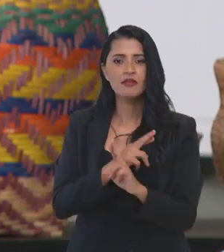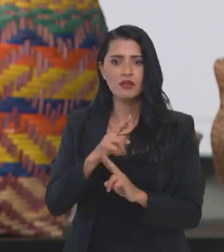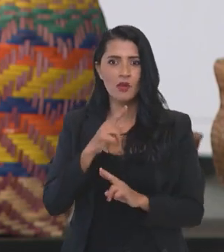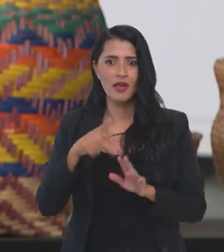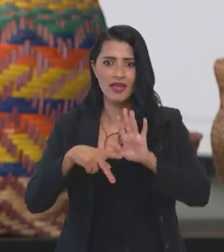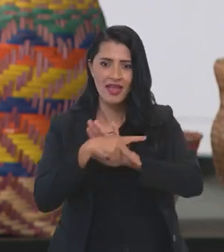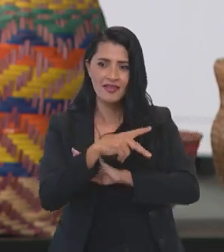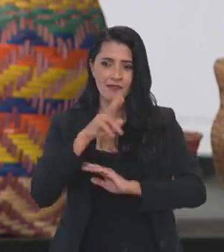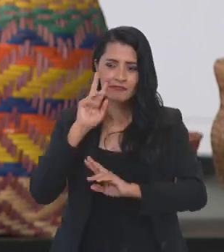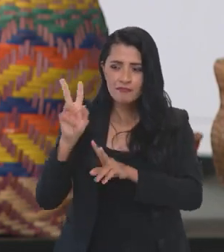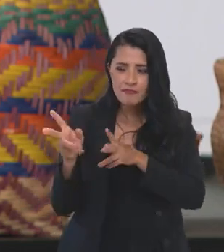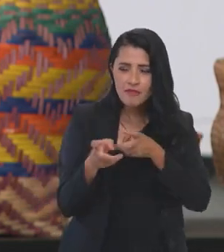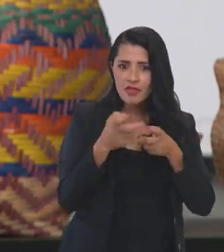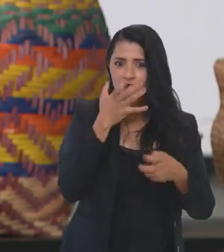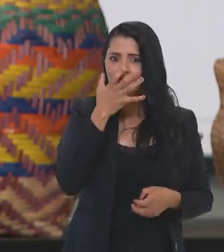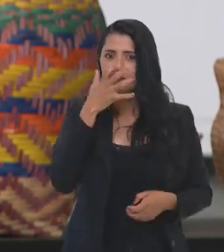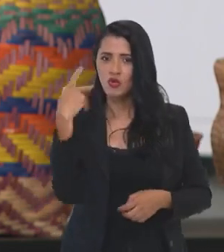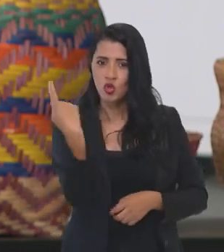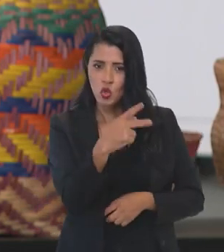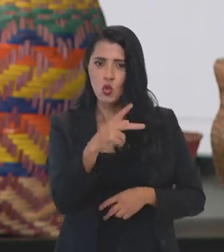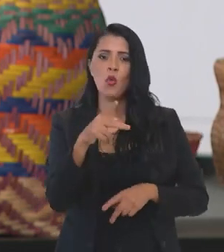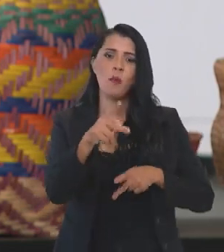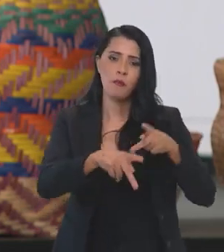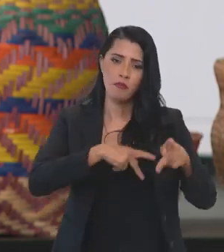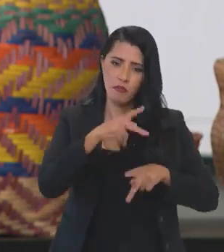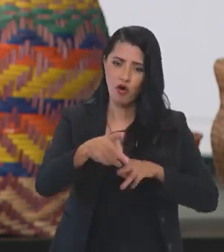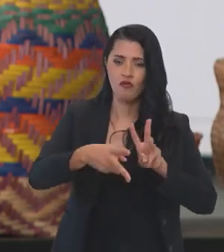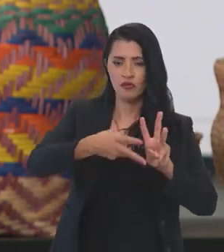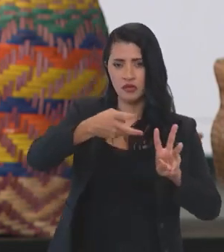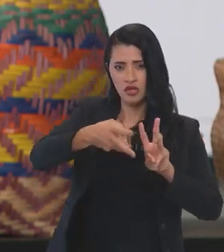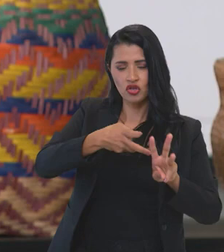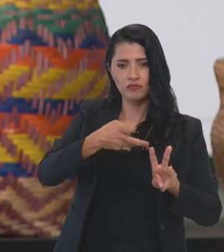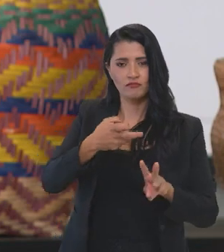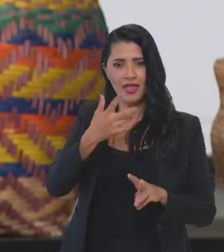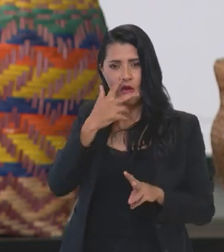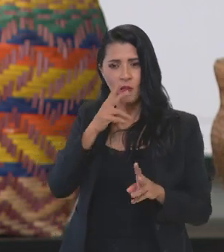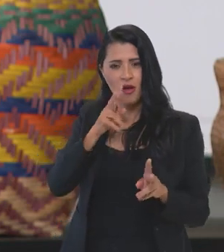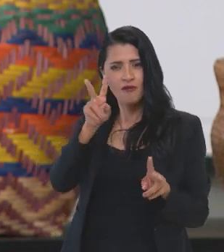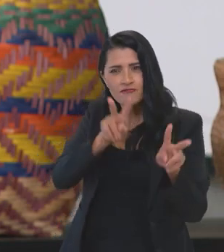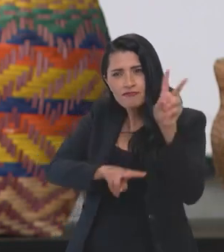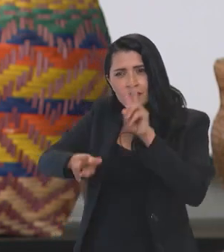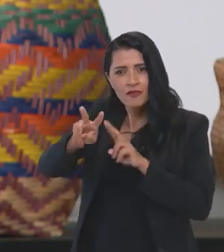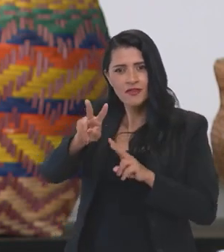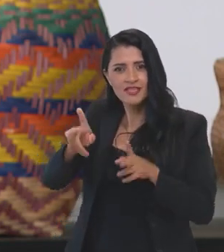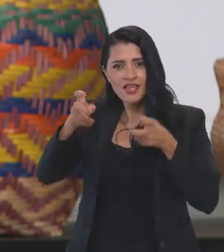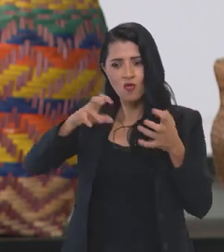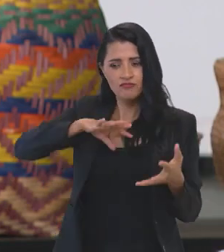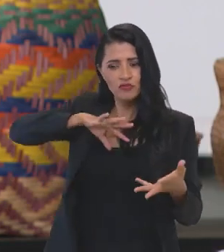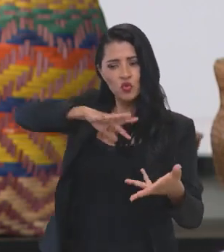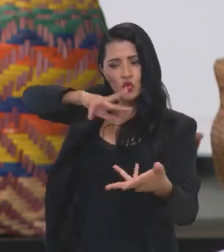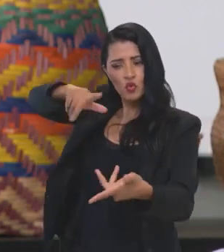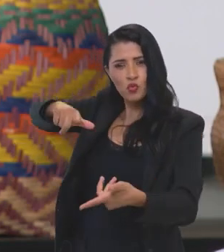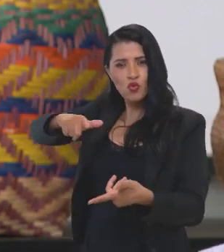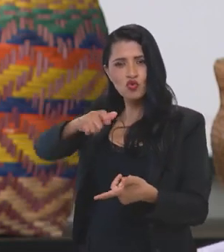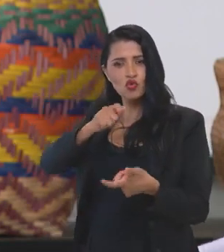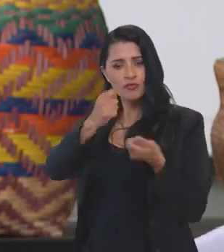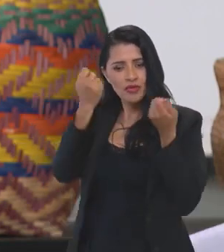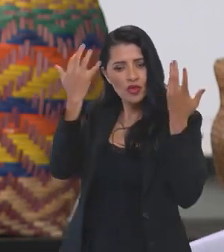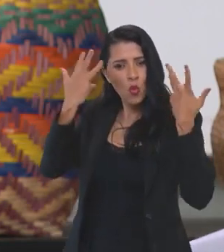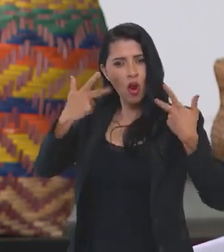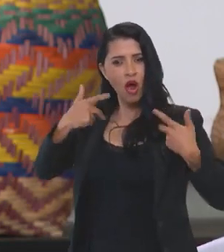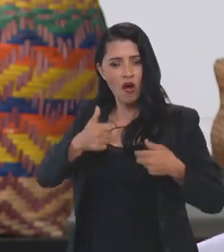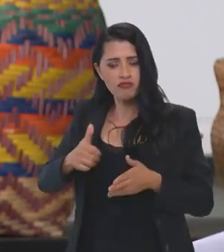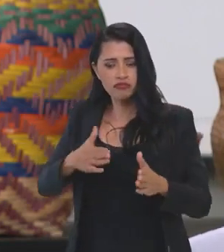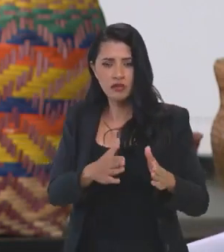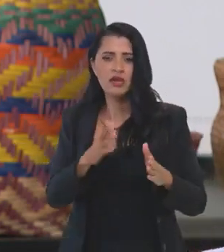visão que os povos indígenas têm, eu diria que é a visão holística que tem sobre o mundo, faz com que cada vez mais